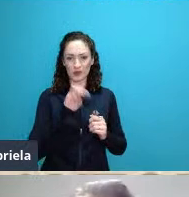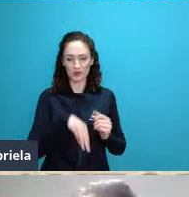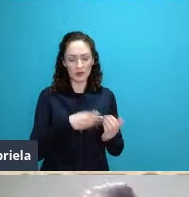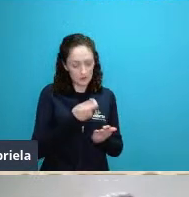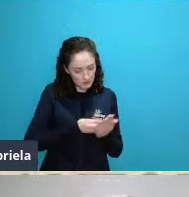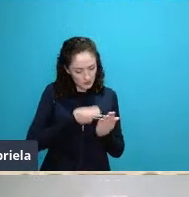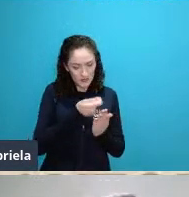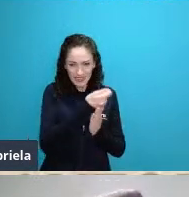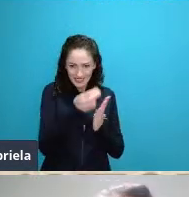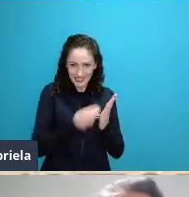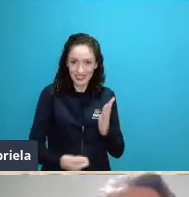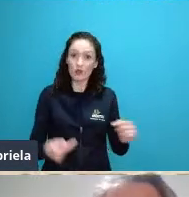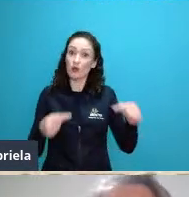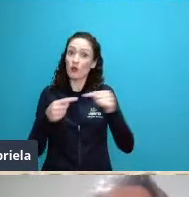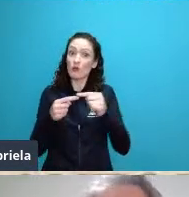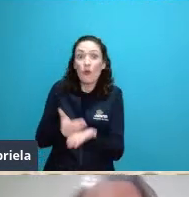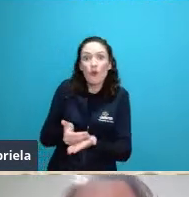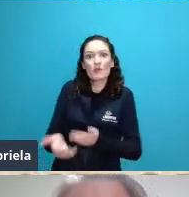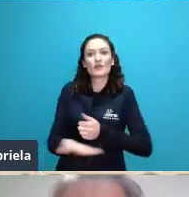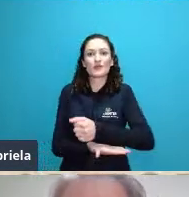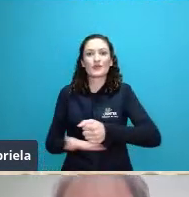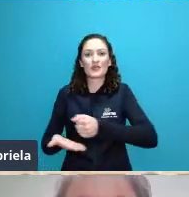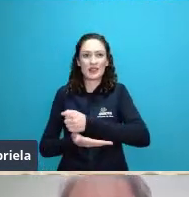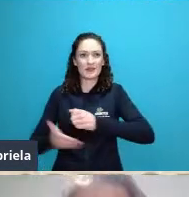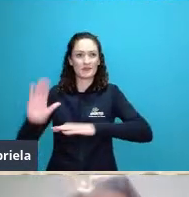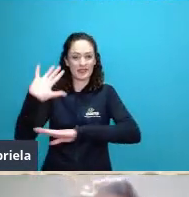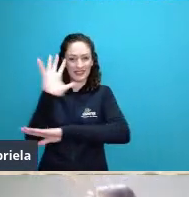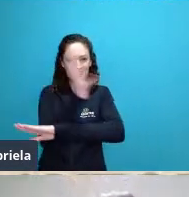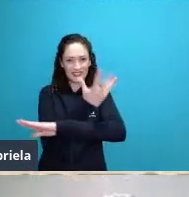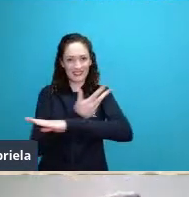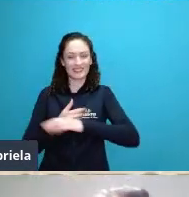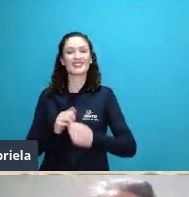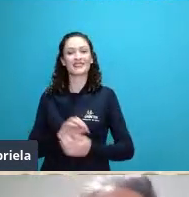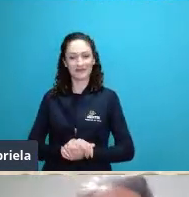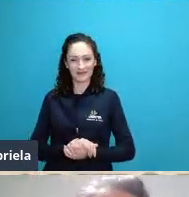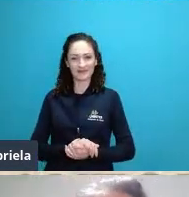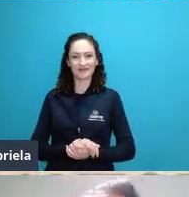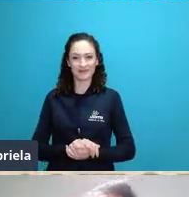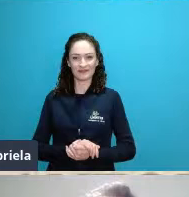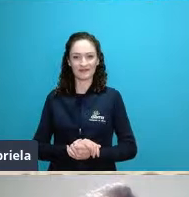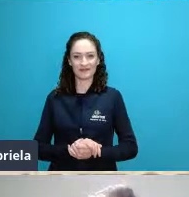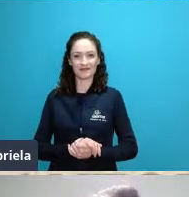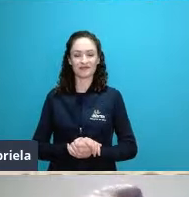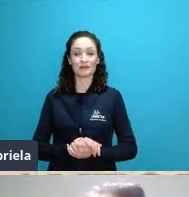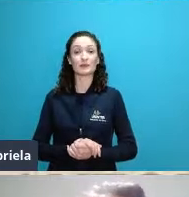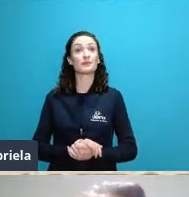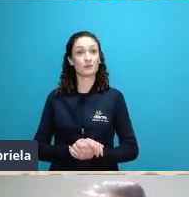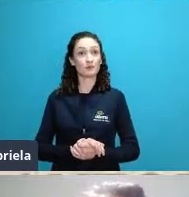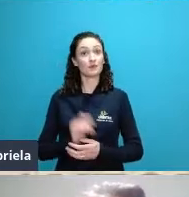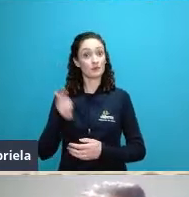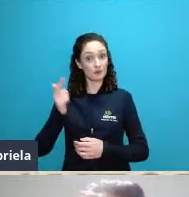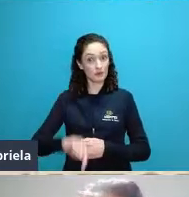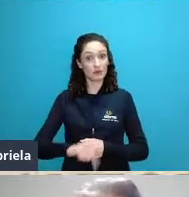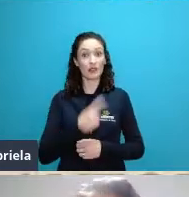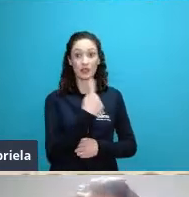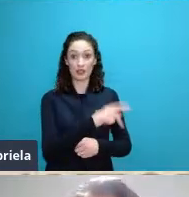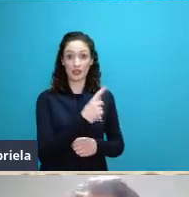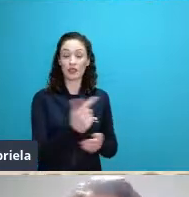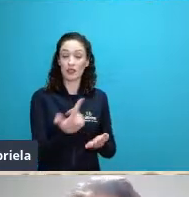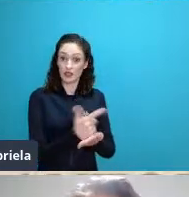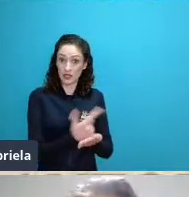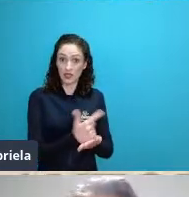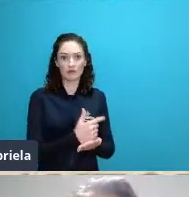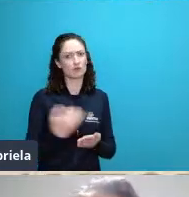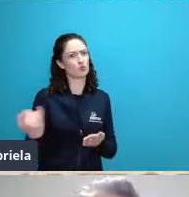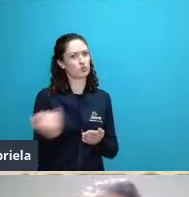slide por favor e é interessante ressaltar que esse livro foi tão importante foi um divisor de águas crucial na